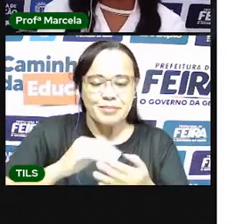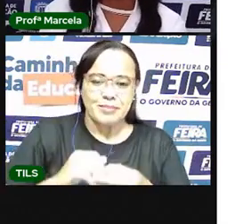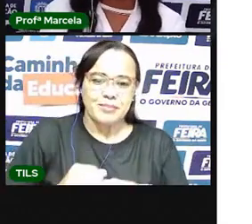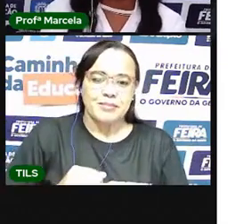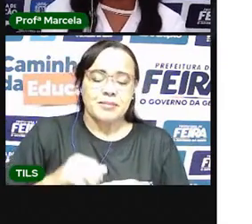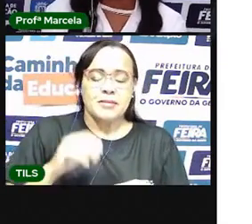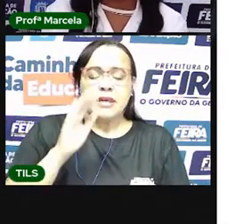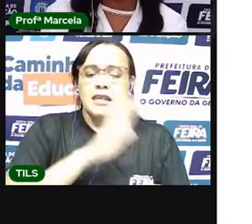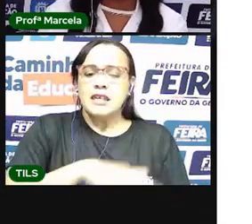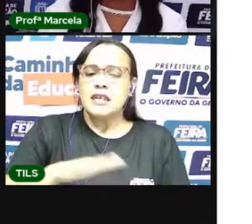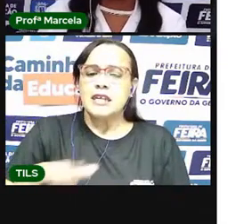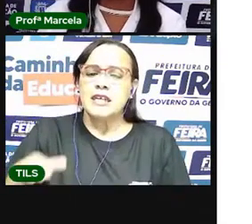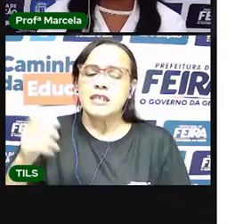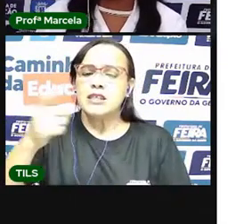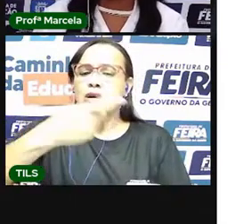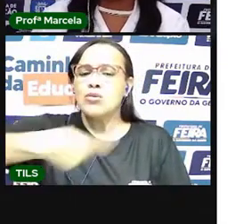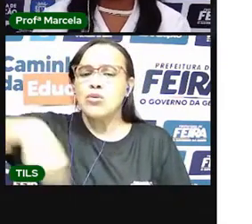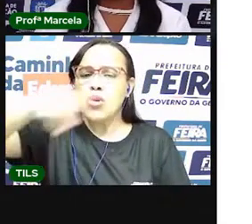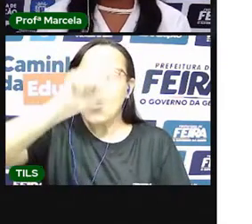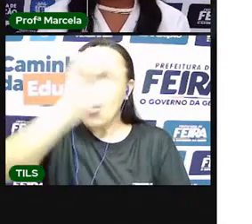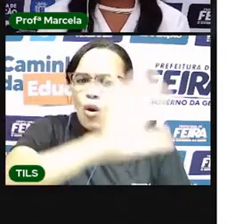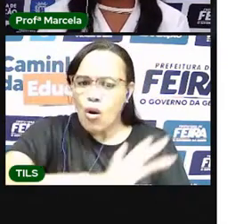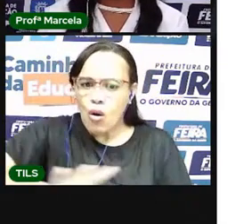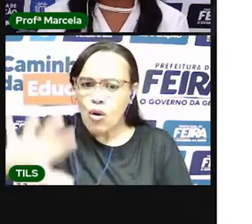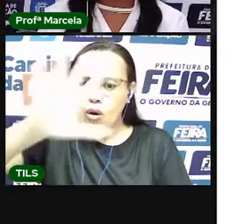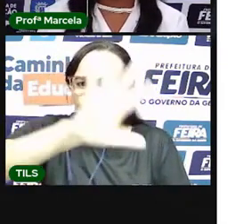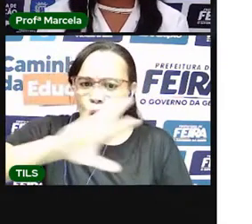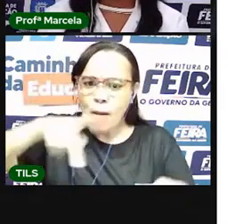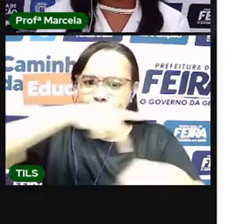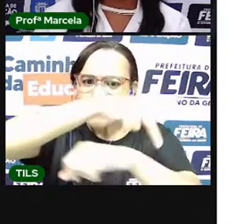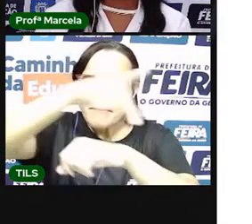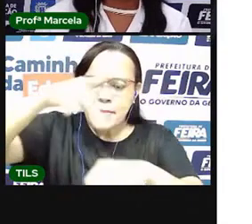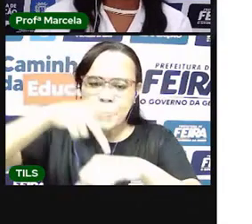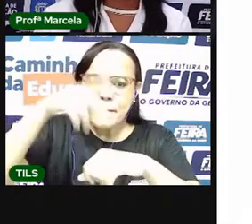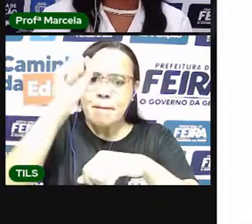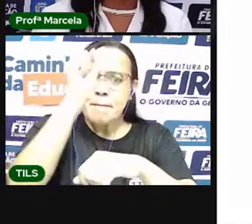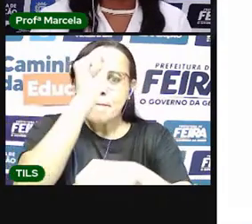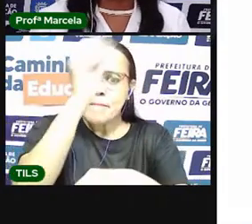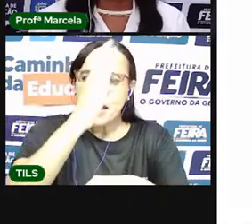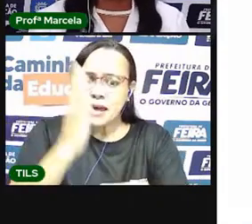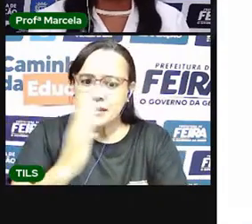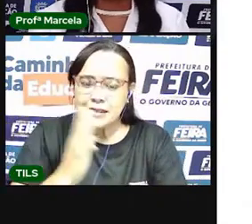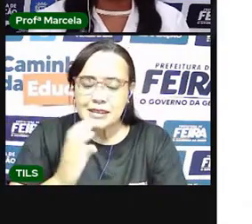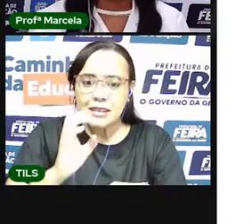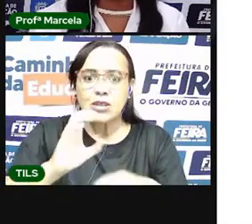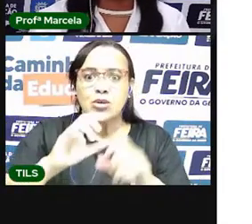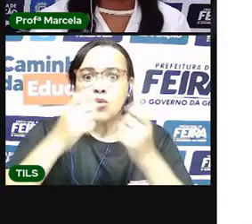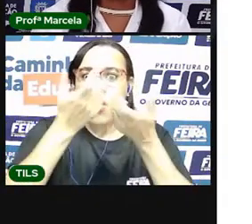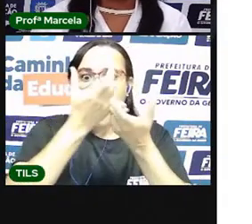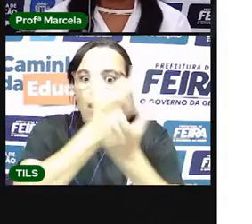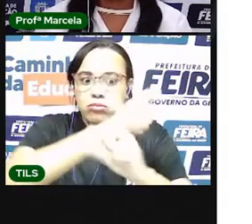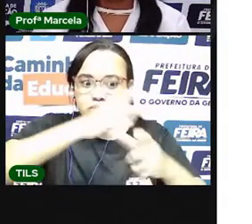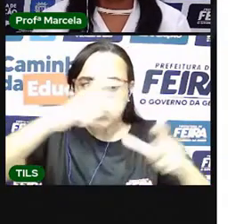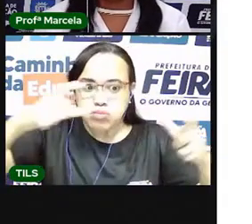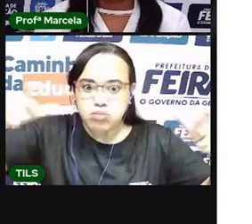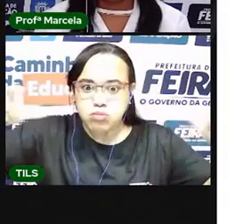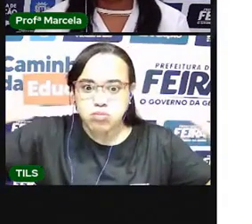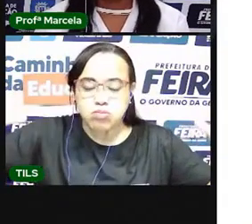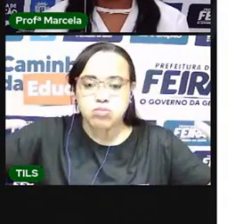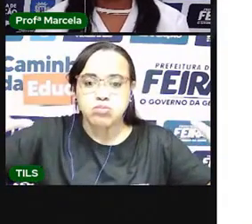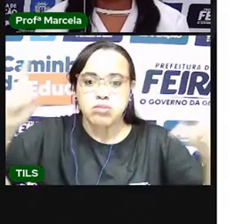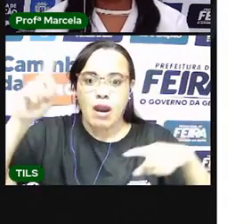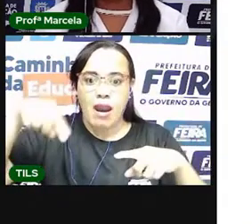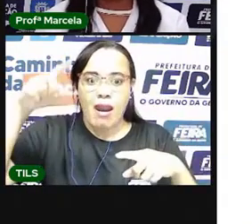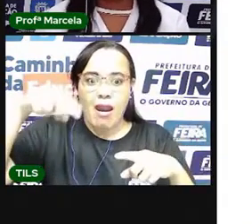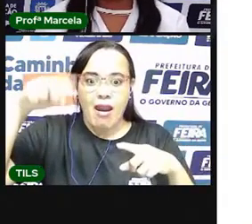Crianças, o nosso país, o Brasil, é um país muito grande, né? Olha aqui a imagem que a gente traz na apresentação. Uma